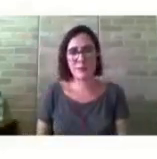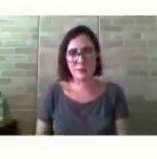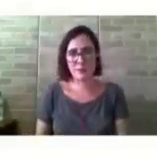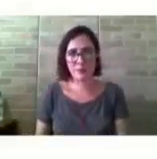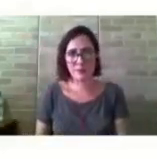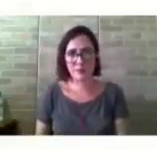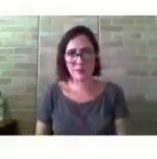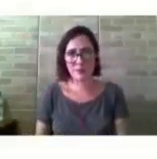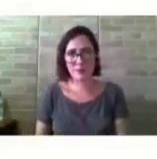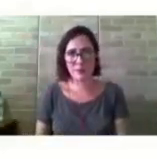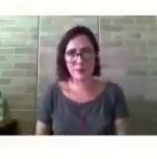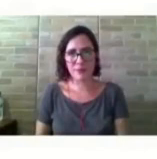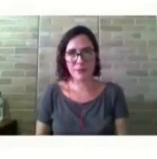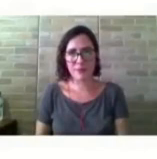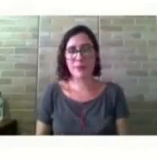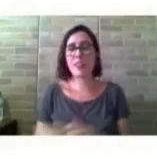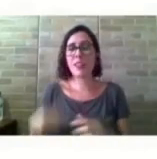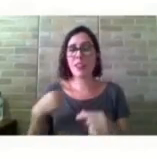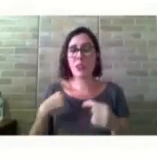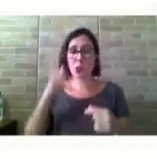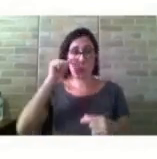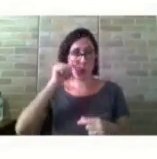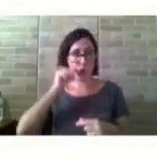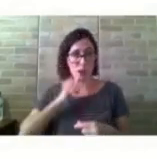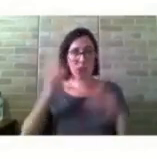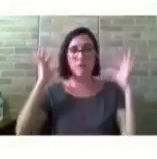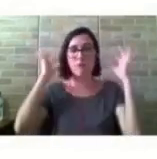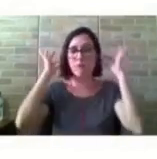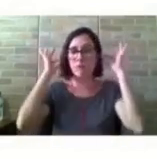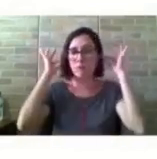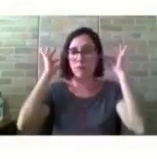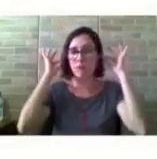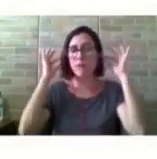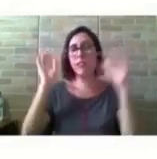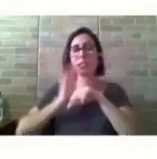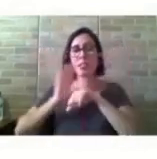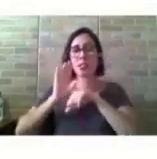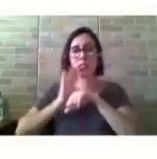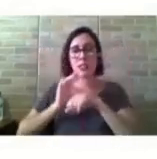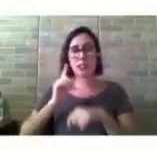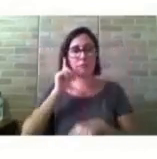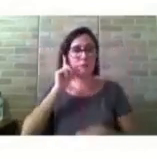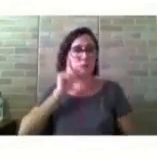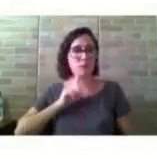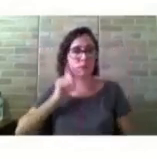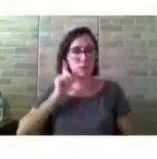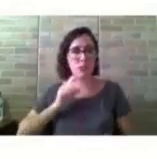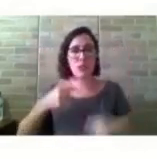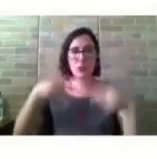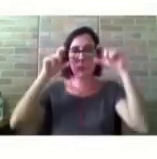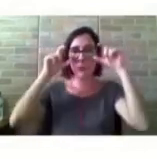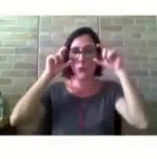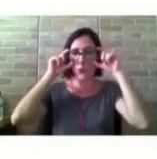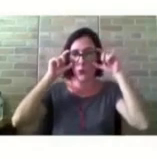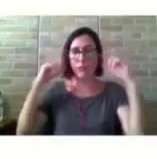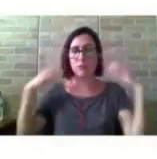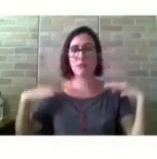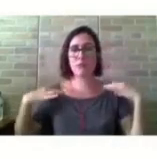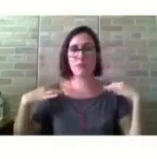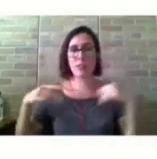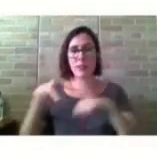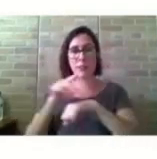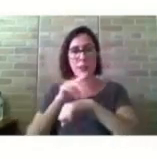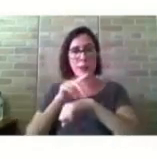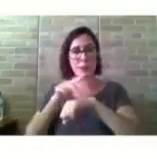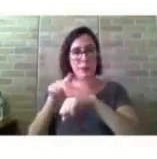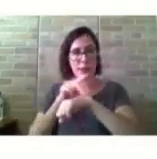Sou uma mulher de cabelos grisalhos, pele branca, estou usando óculos, estou com uma blusa preta com algumas estampas de